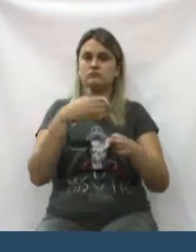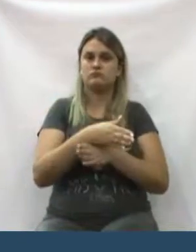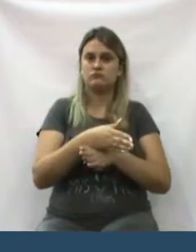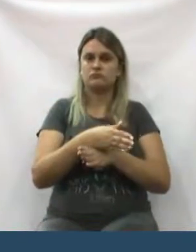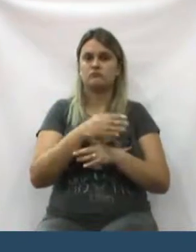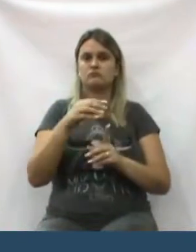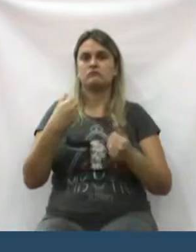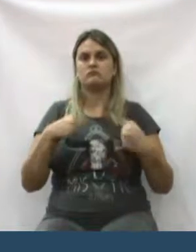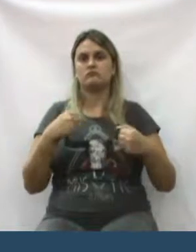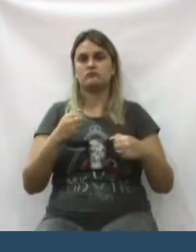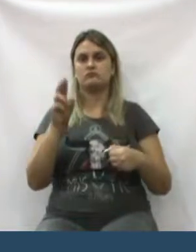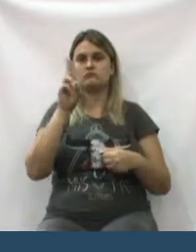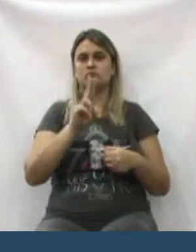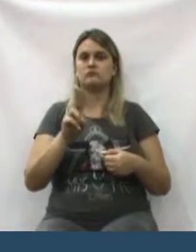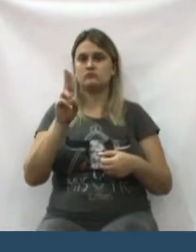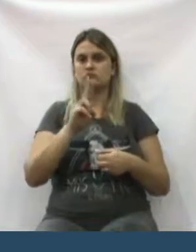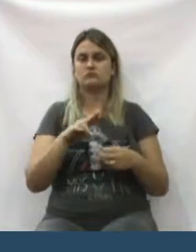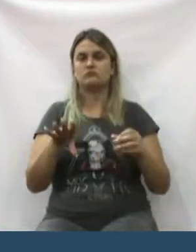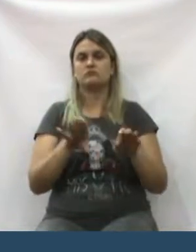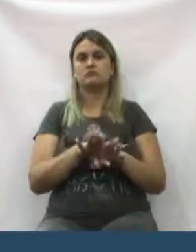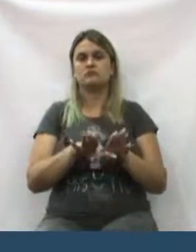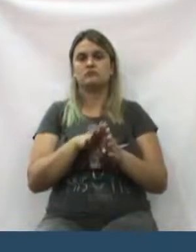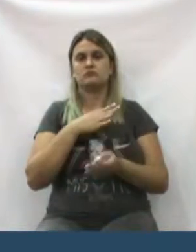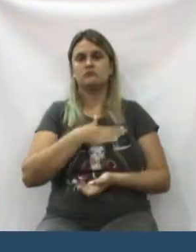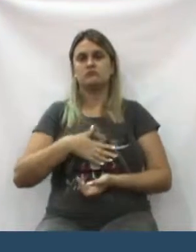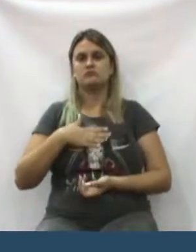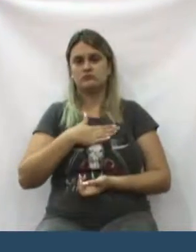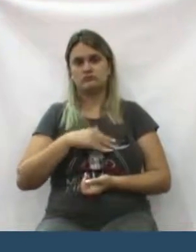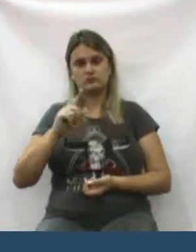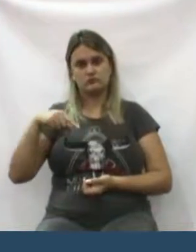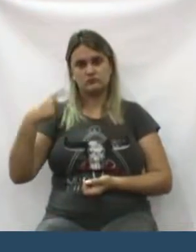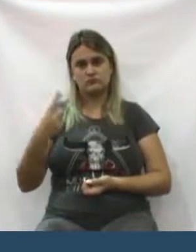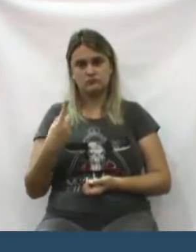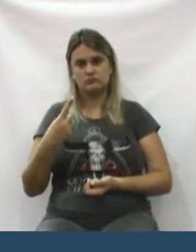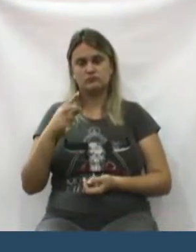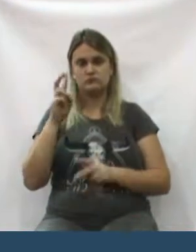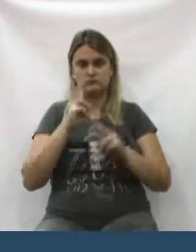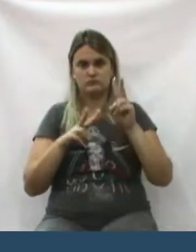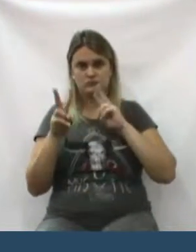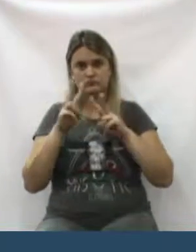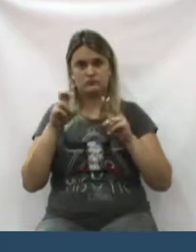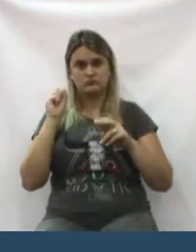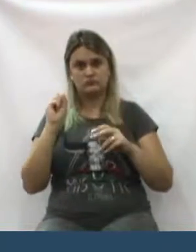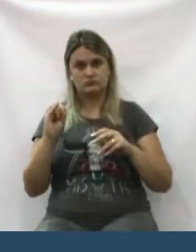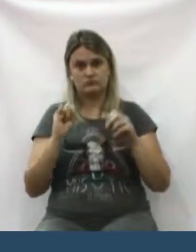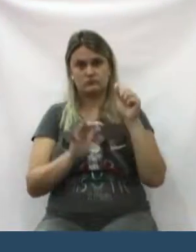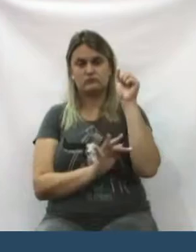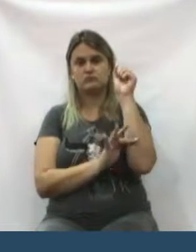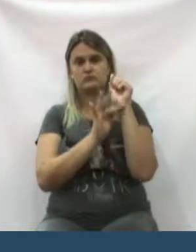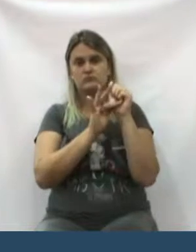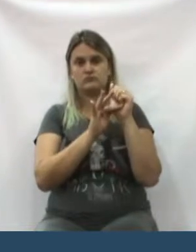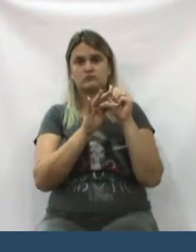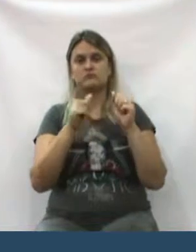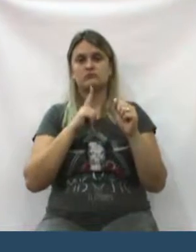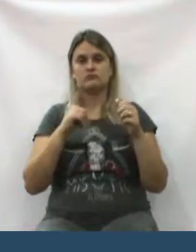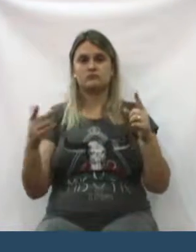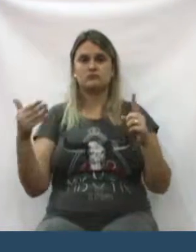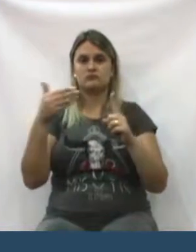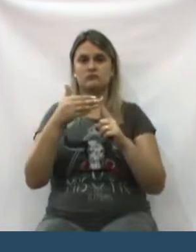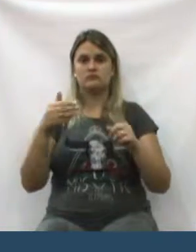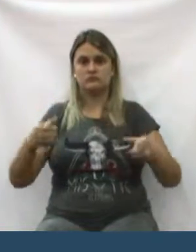precisado de usar. E até gostaria, depois, de verificar se esse elevador dá